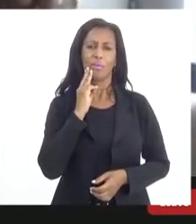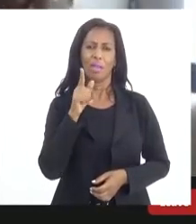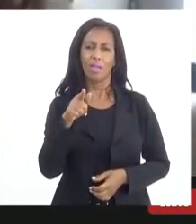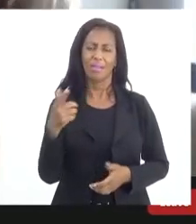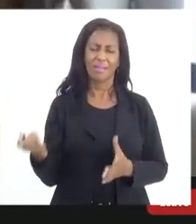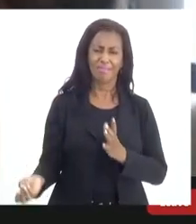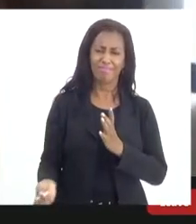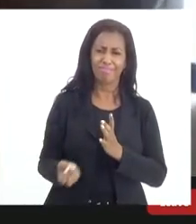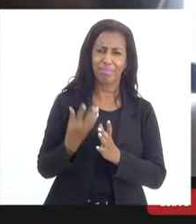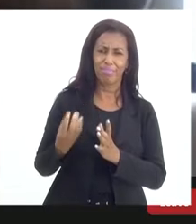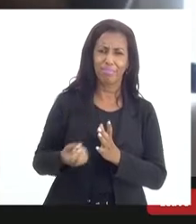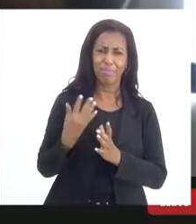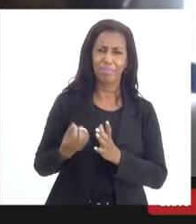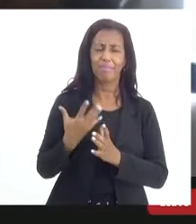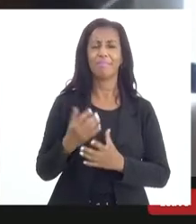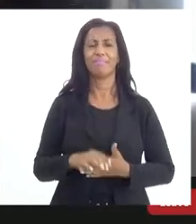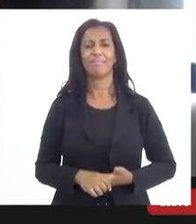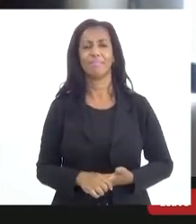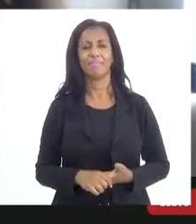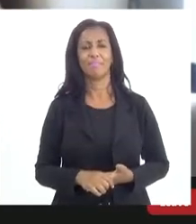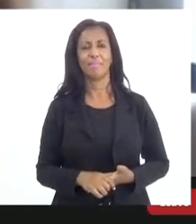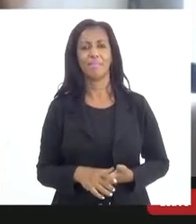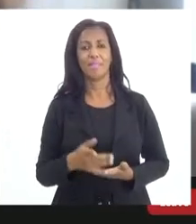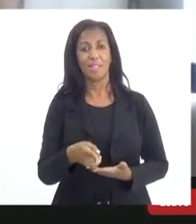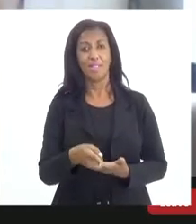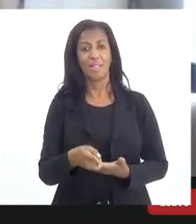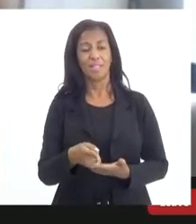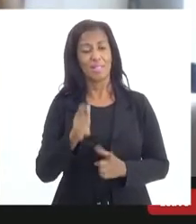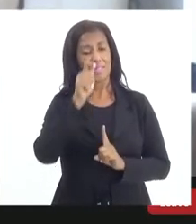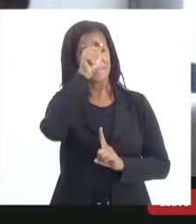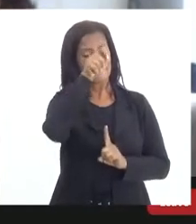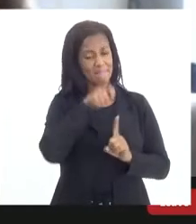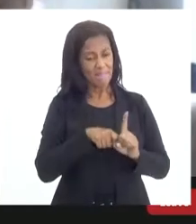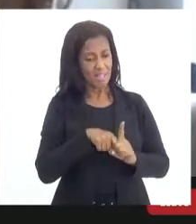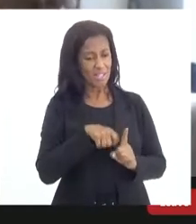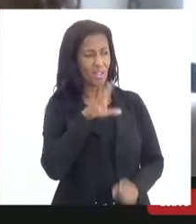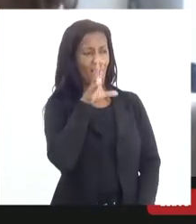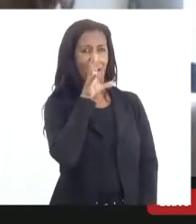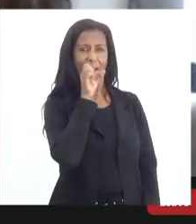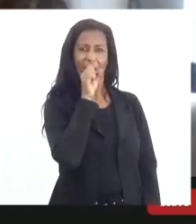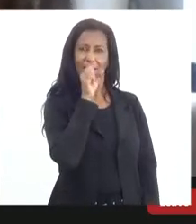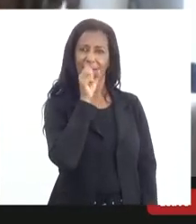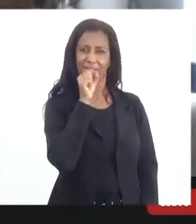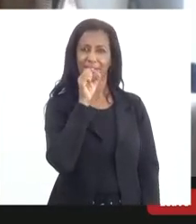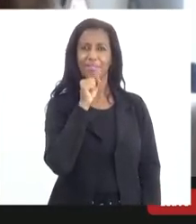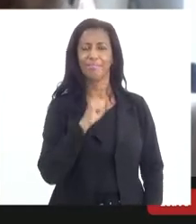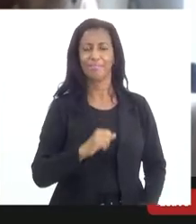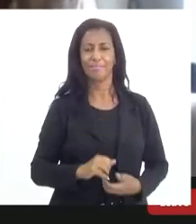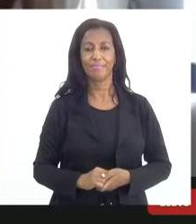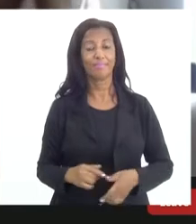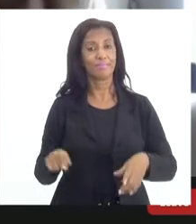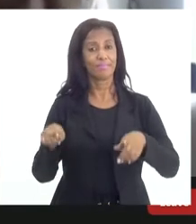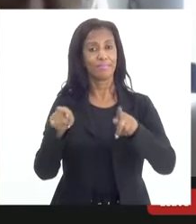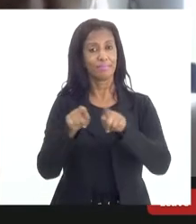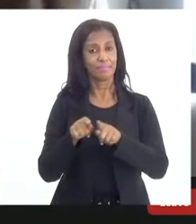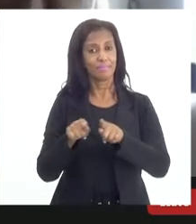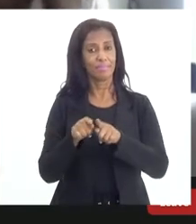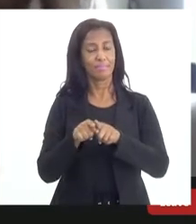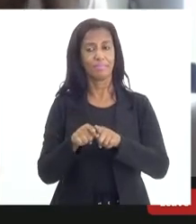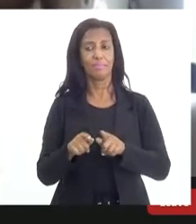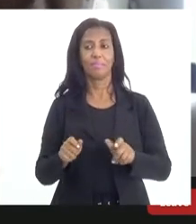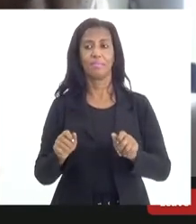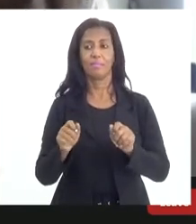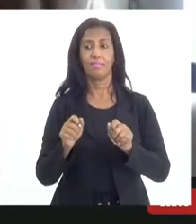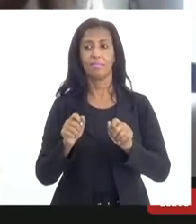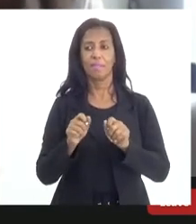iniciativa de lançar esse mês como laranja e também eu vou fazer